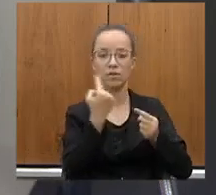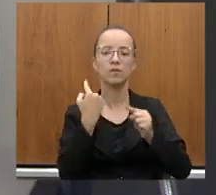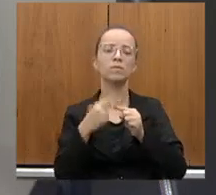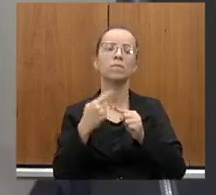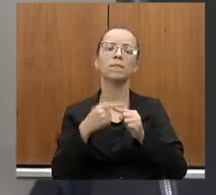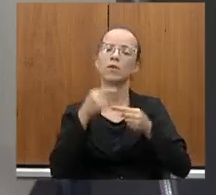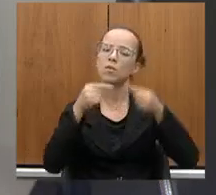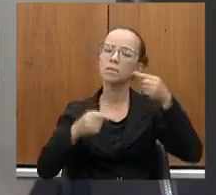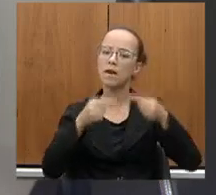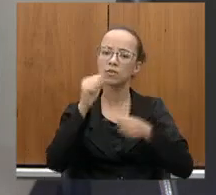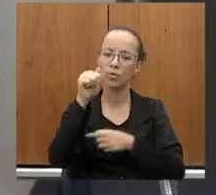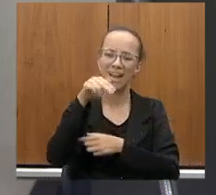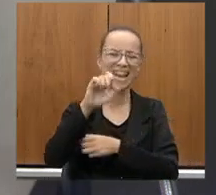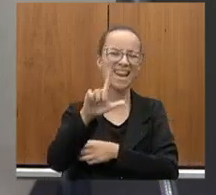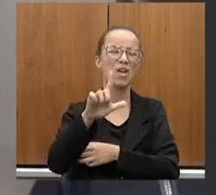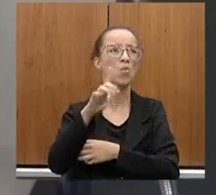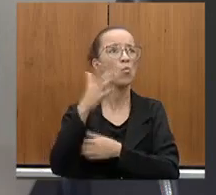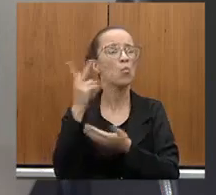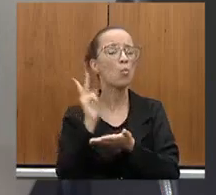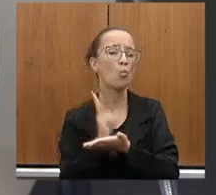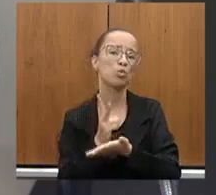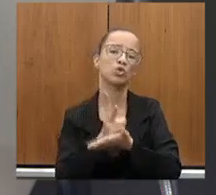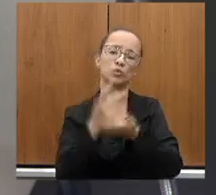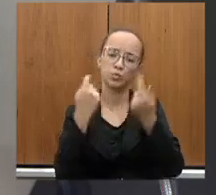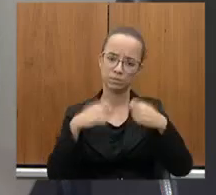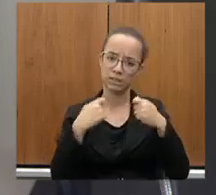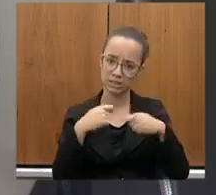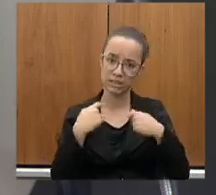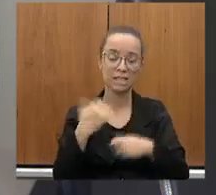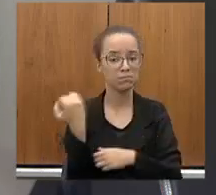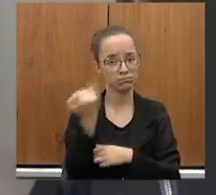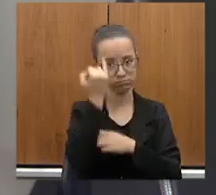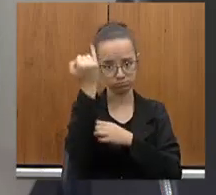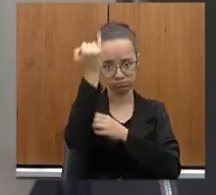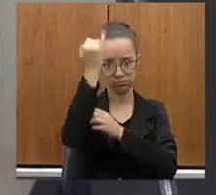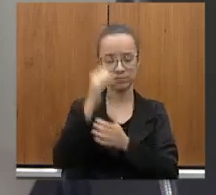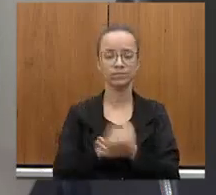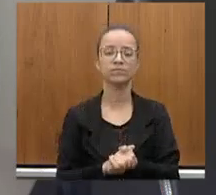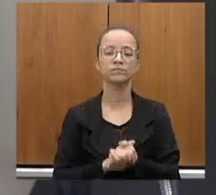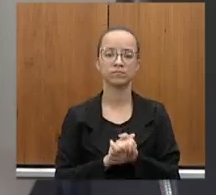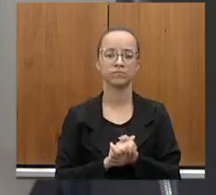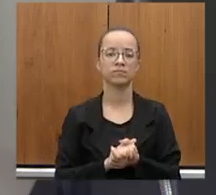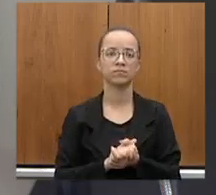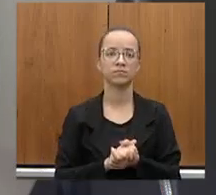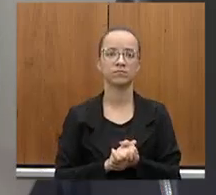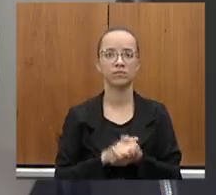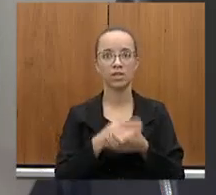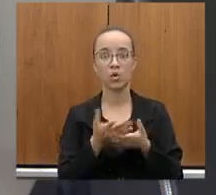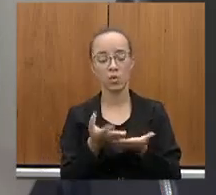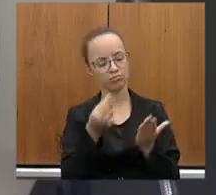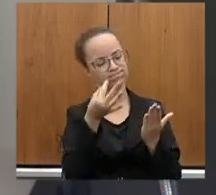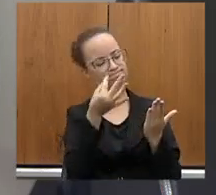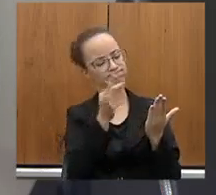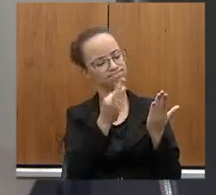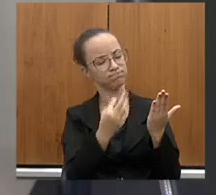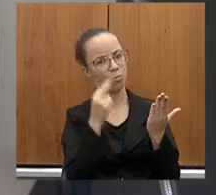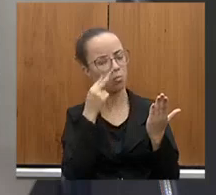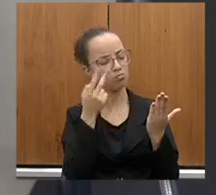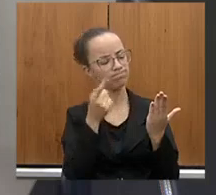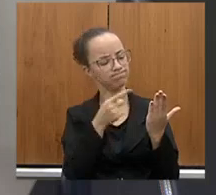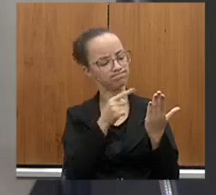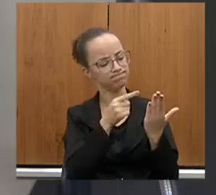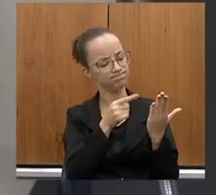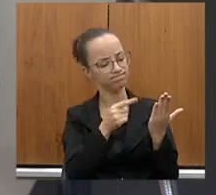do rodoanel, ele ainda é um debate necessário e importante. Estava aqui verificando todas as minhas